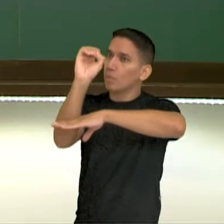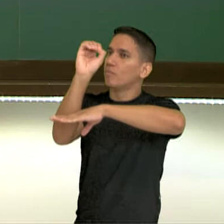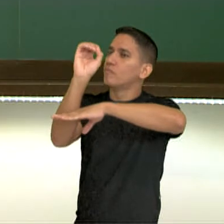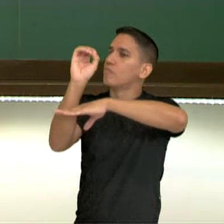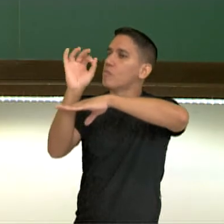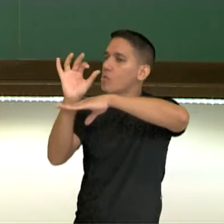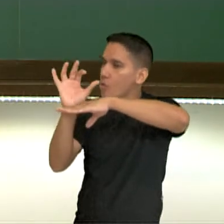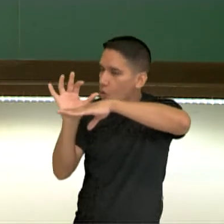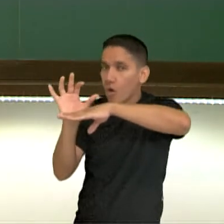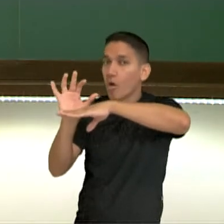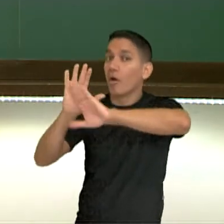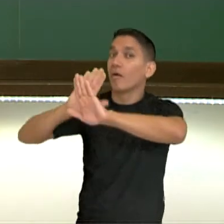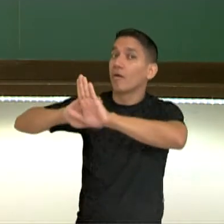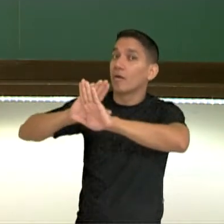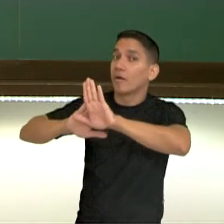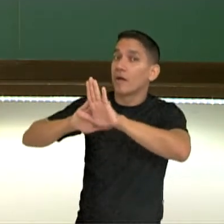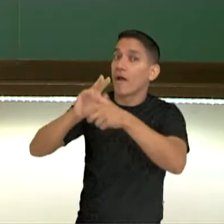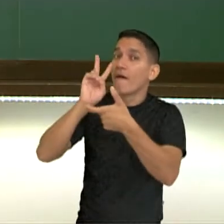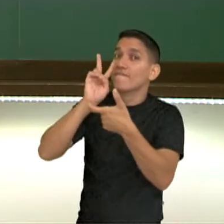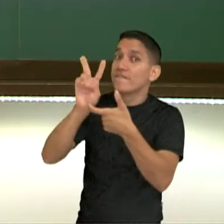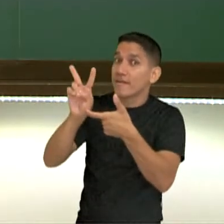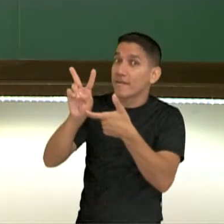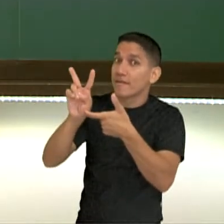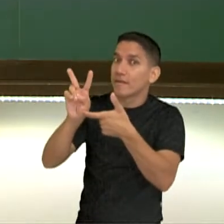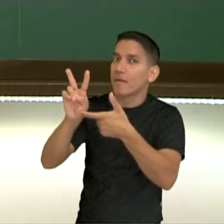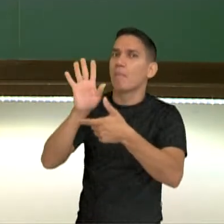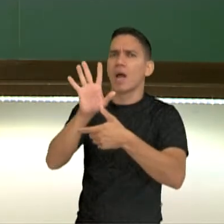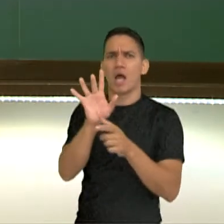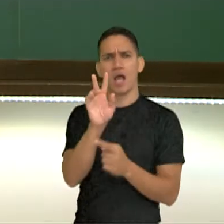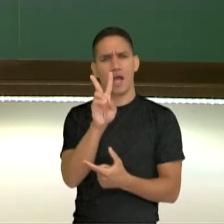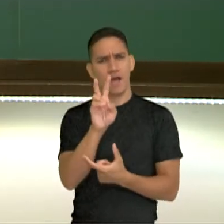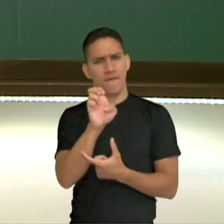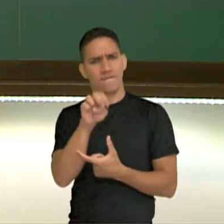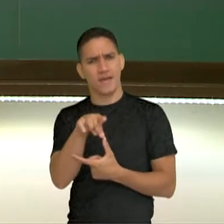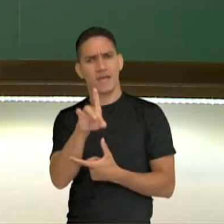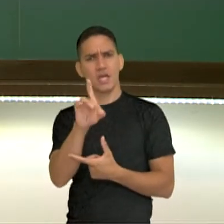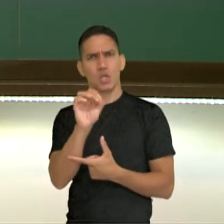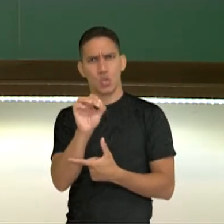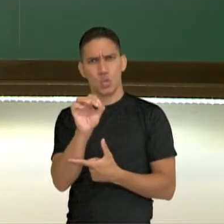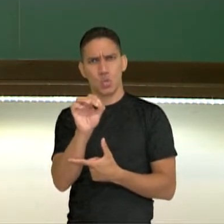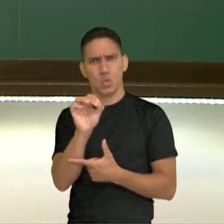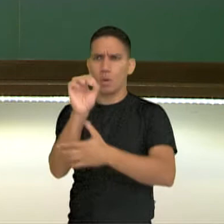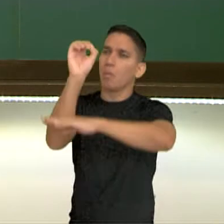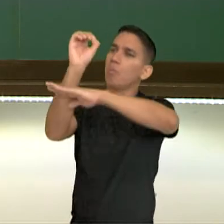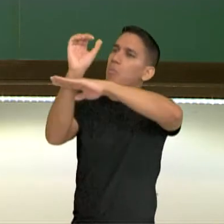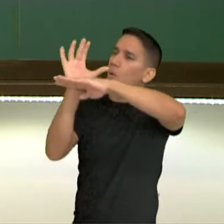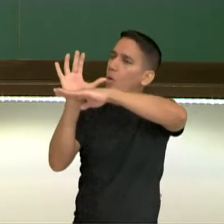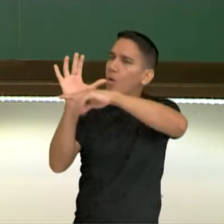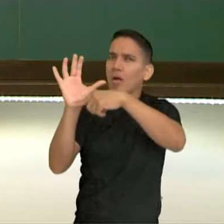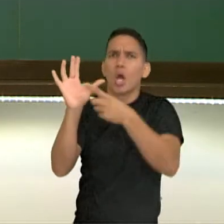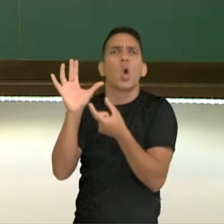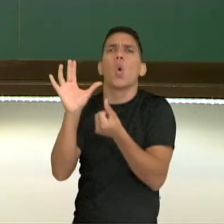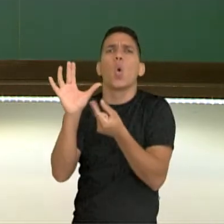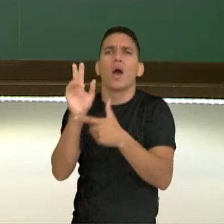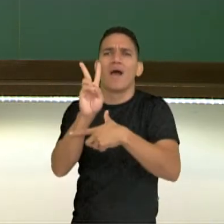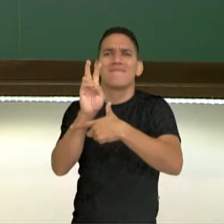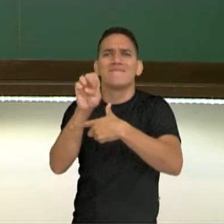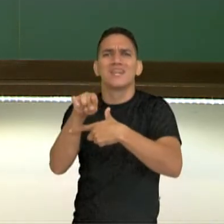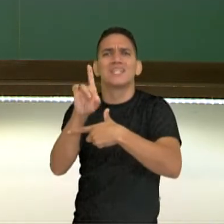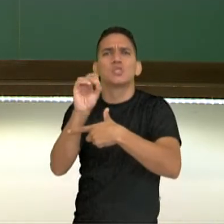Olhar, de ver. Agora, vendo o pôr do sol, quanto? Ah, no sentido de?